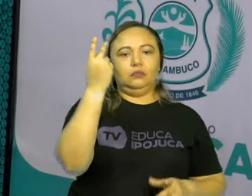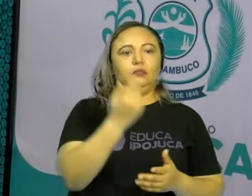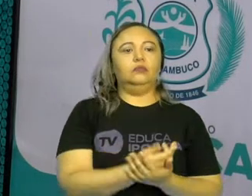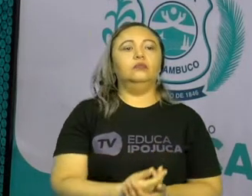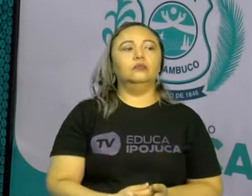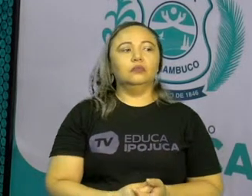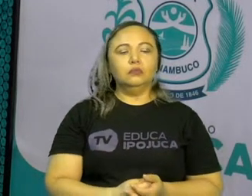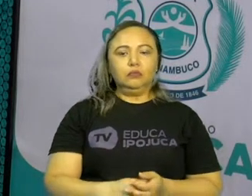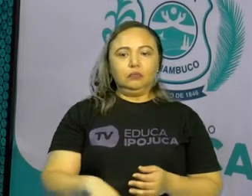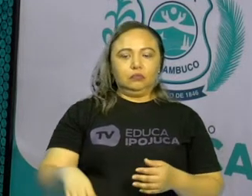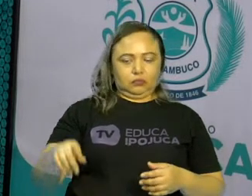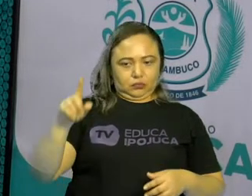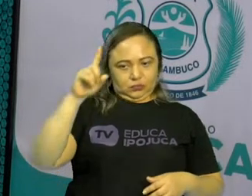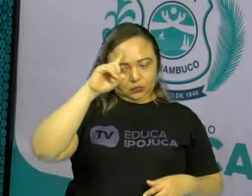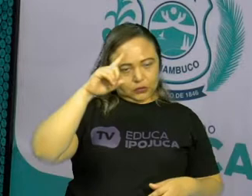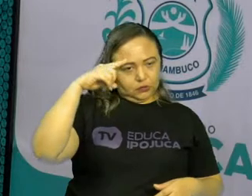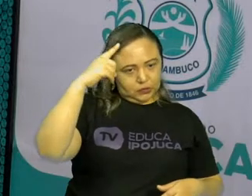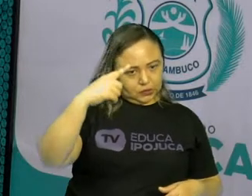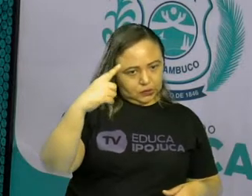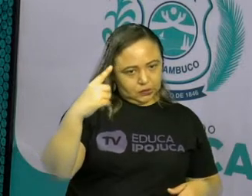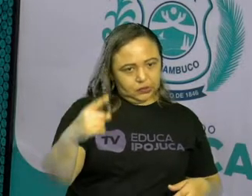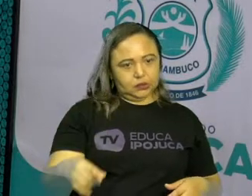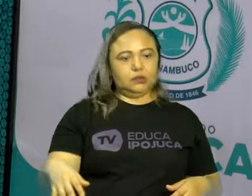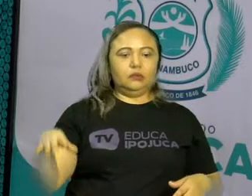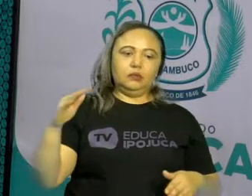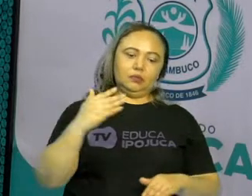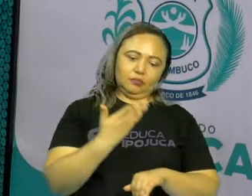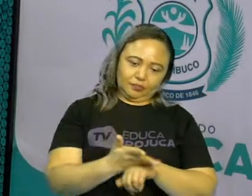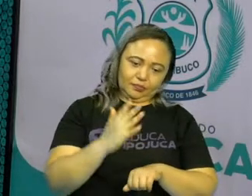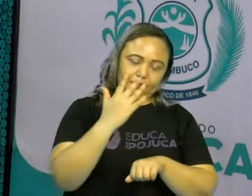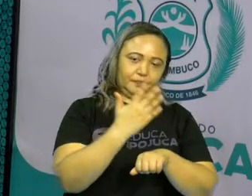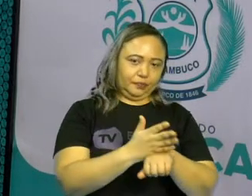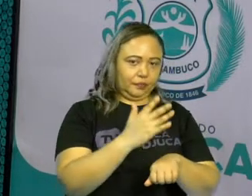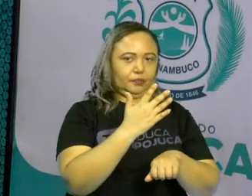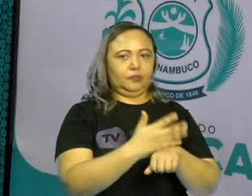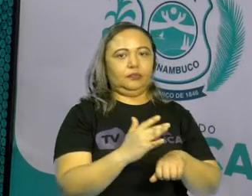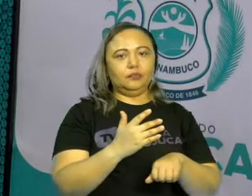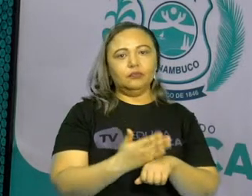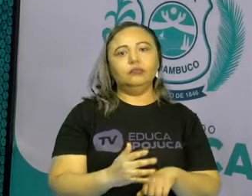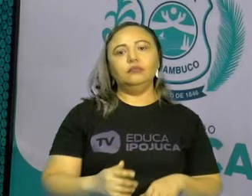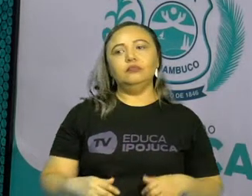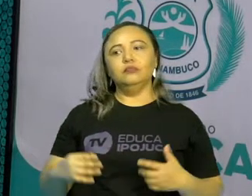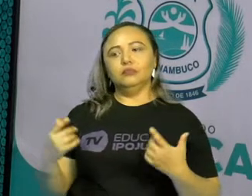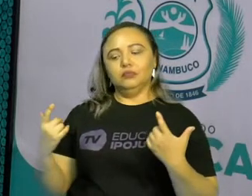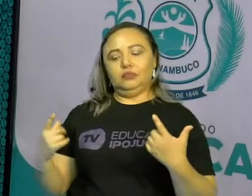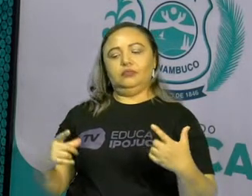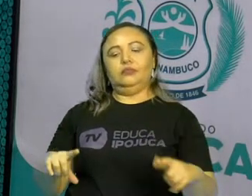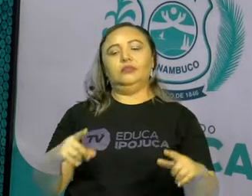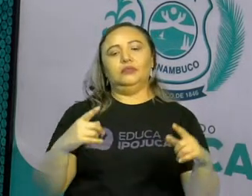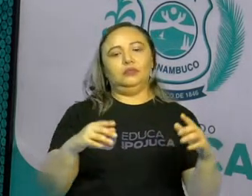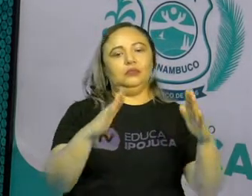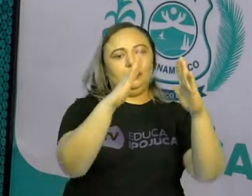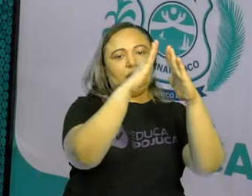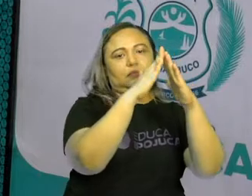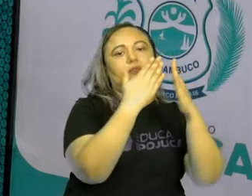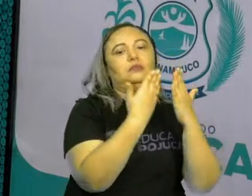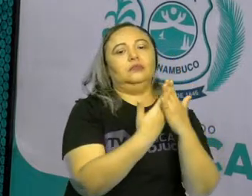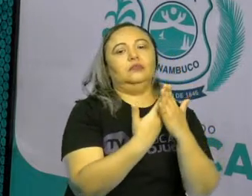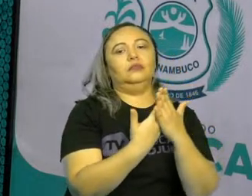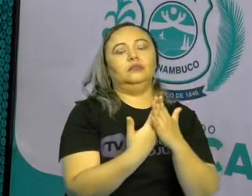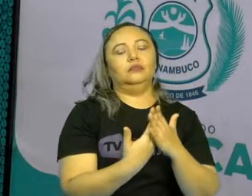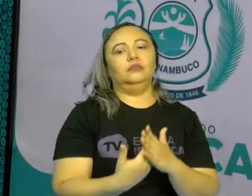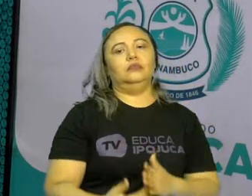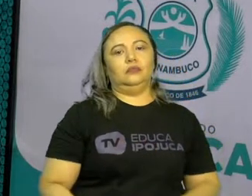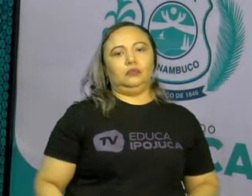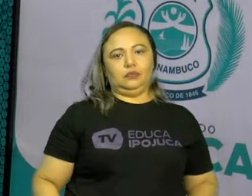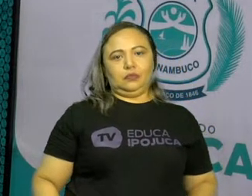relação com o próximo, naquele ambiente, todos os valores